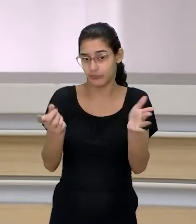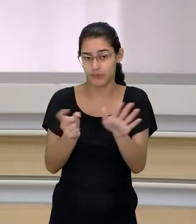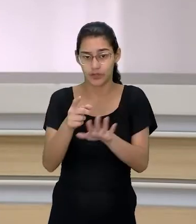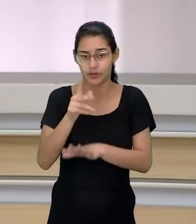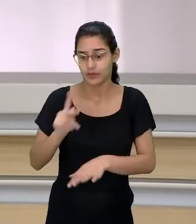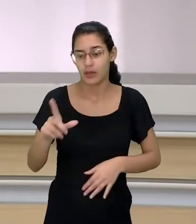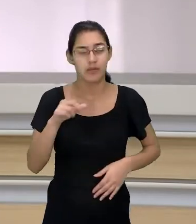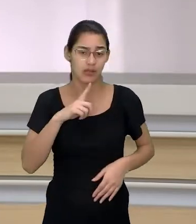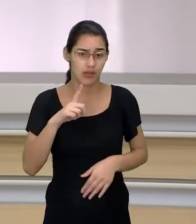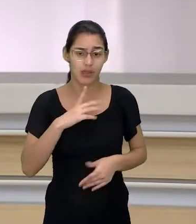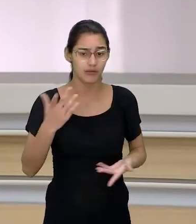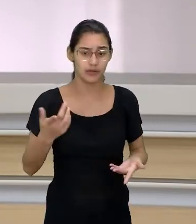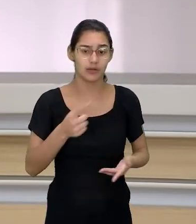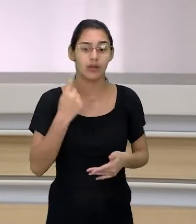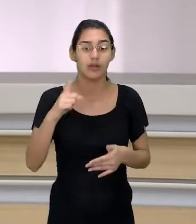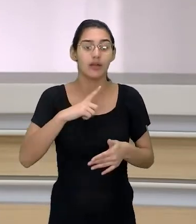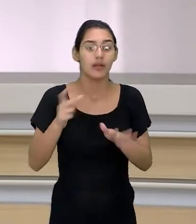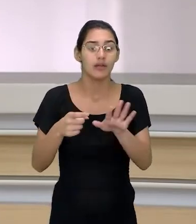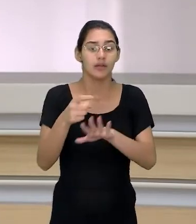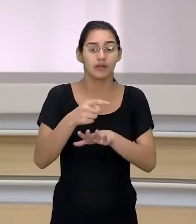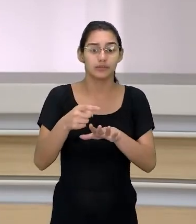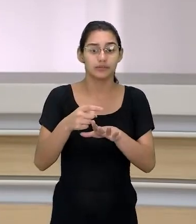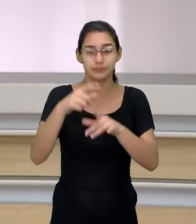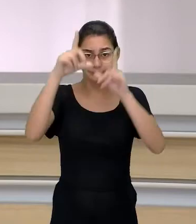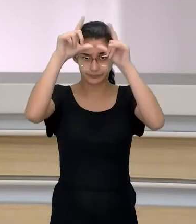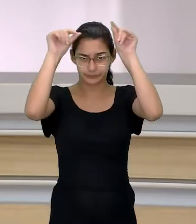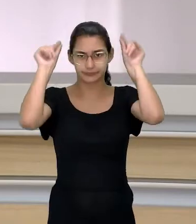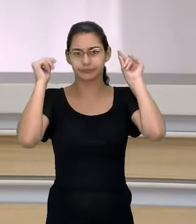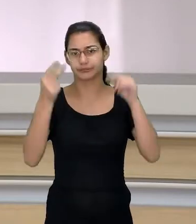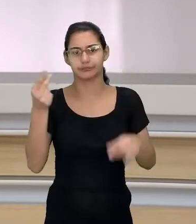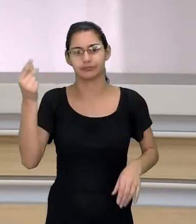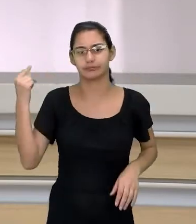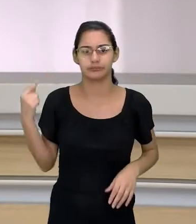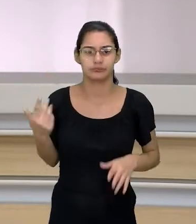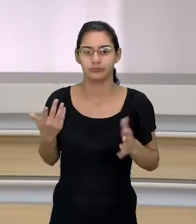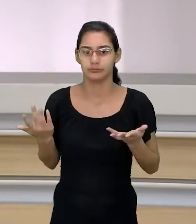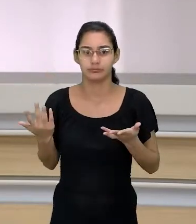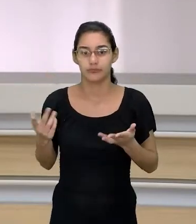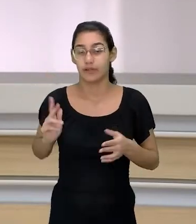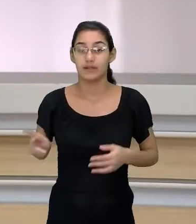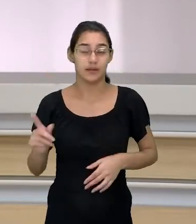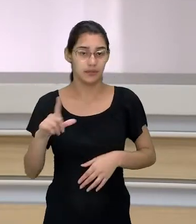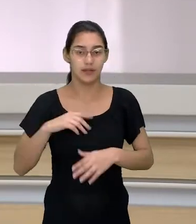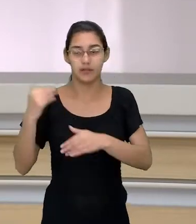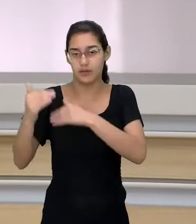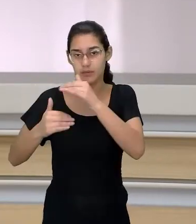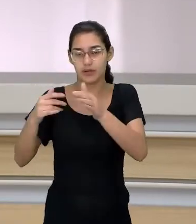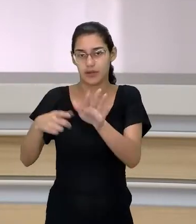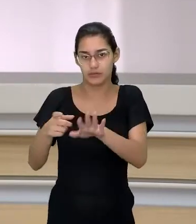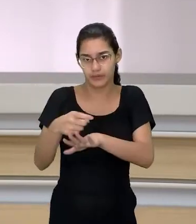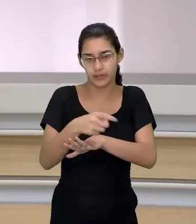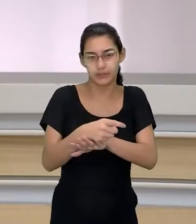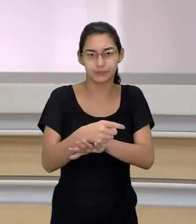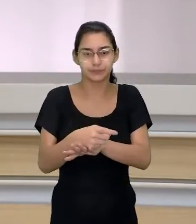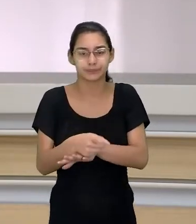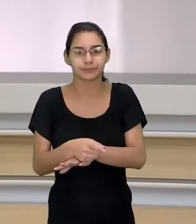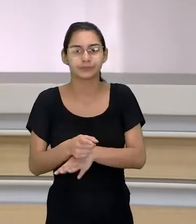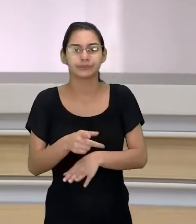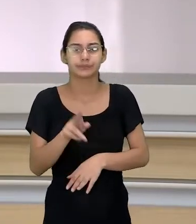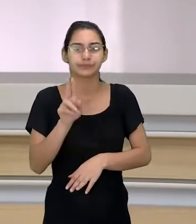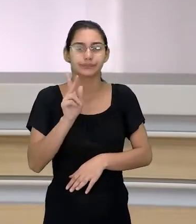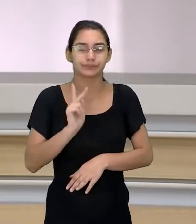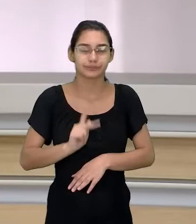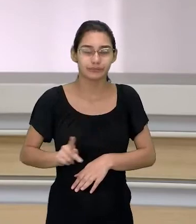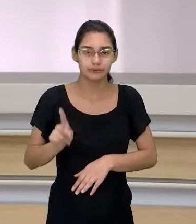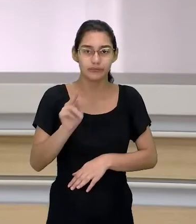news sempre existiram. Tipo, mano, a gente tem fake news na Grécia, tá ligado? Mano, sempre existiu esse processo. As pessoas sempre utilizaram